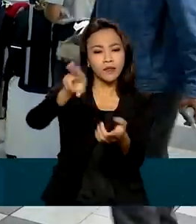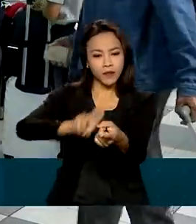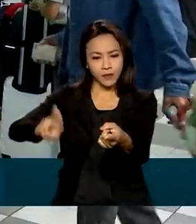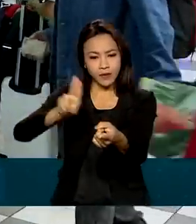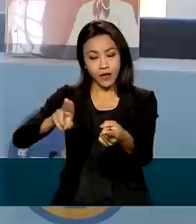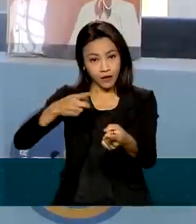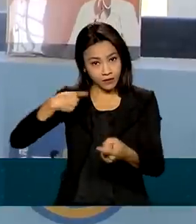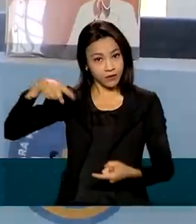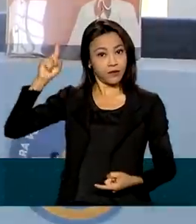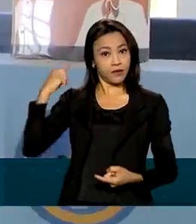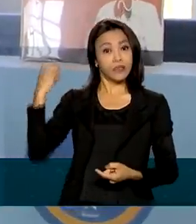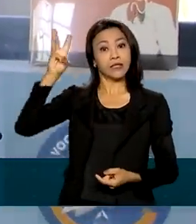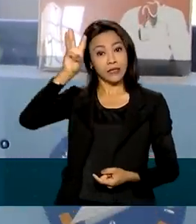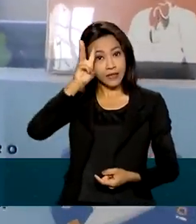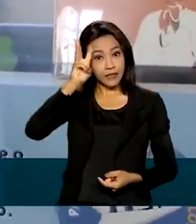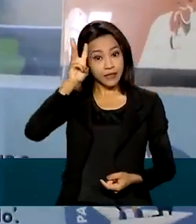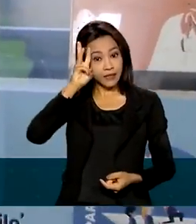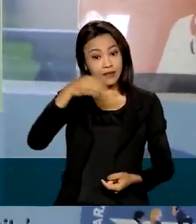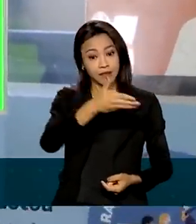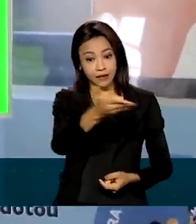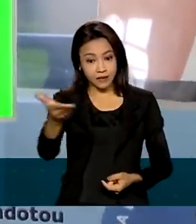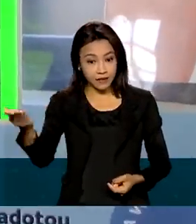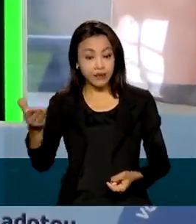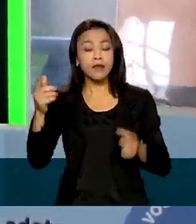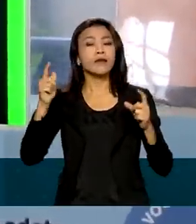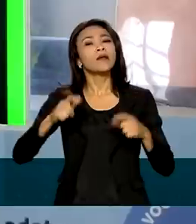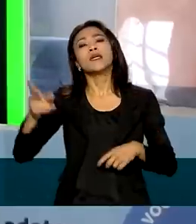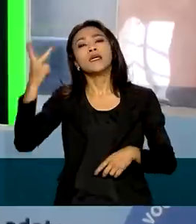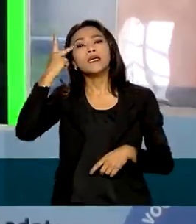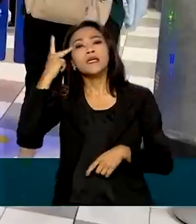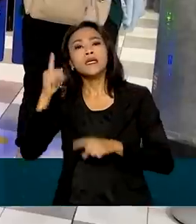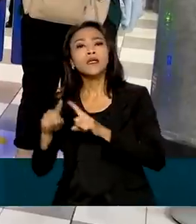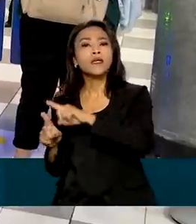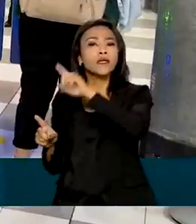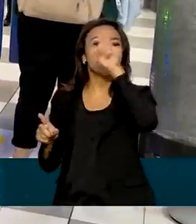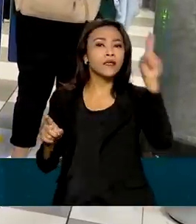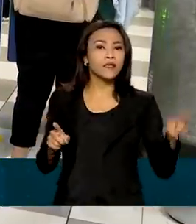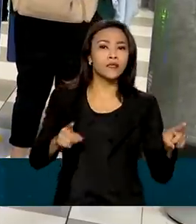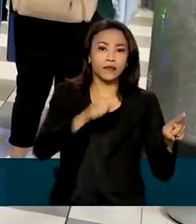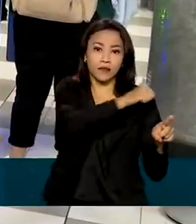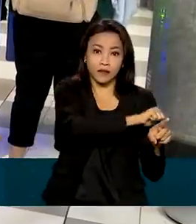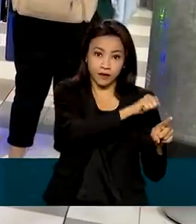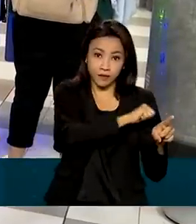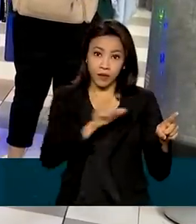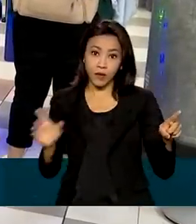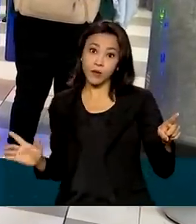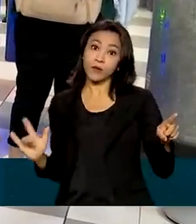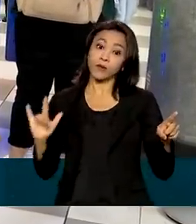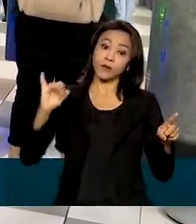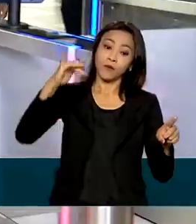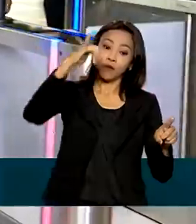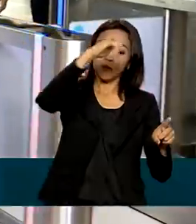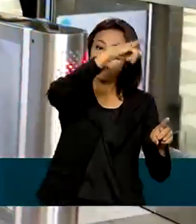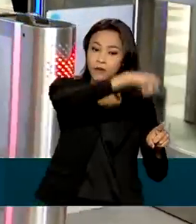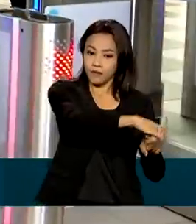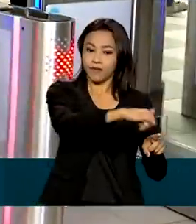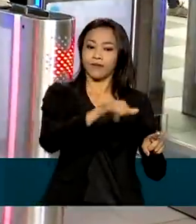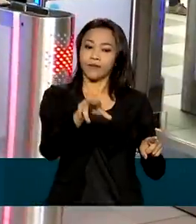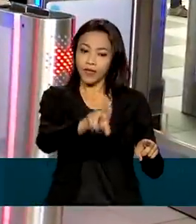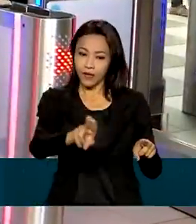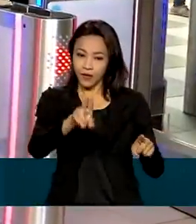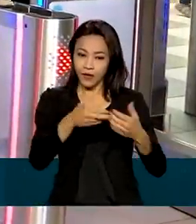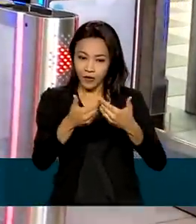nesta terça-feira por passageiros e tripulantes da ponte aérea Rio-São Paulo, partindo dos aeroportos de Congonhas e Santos Dumont.